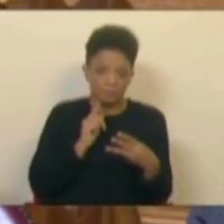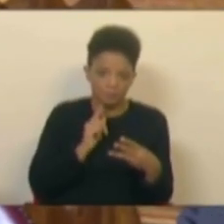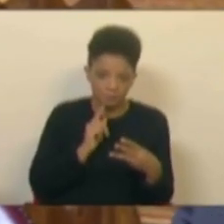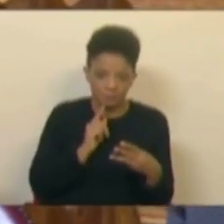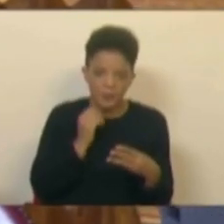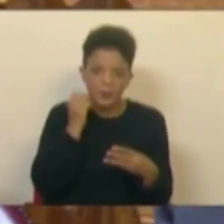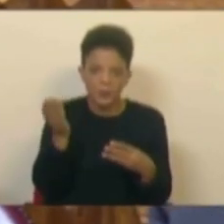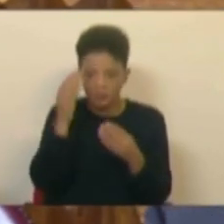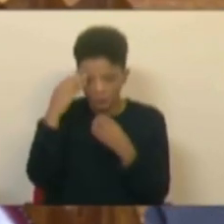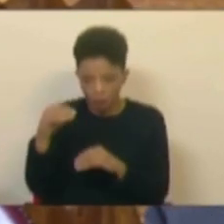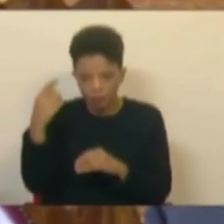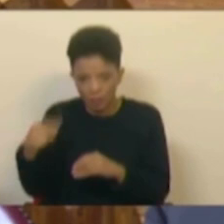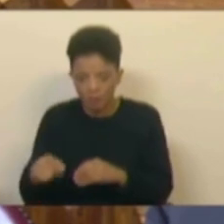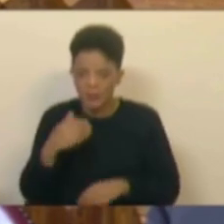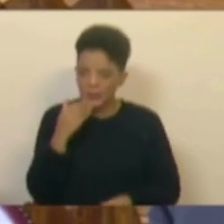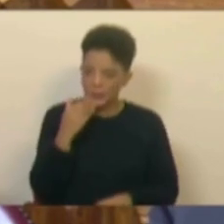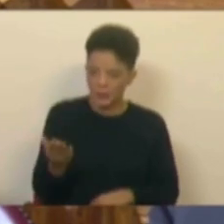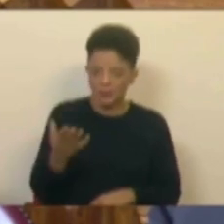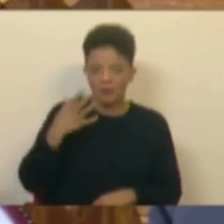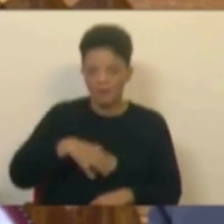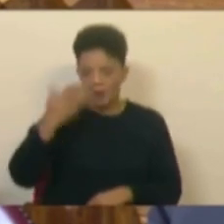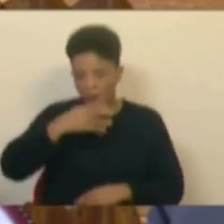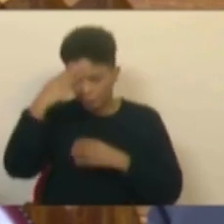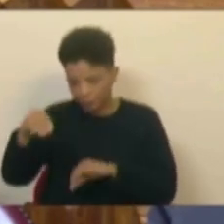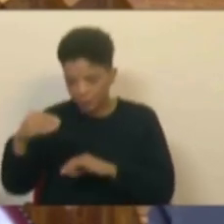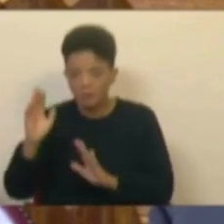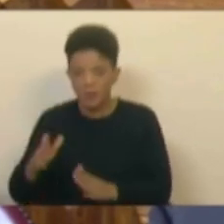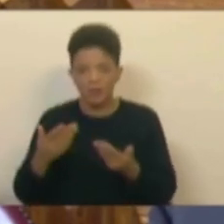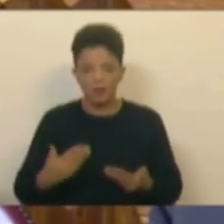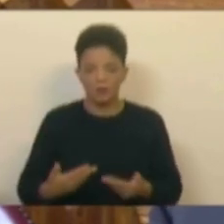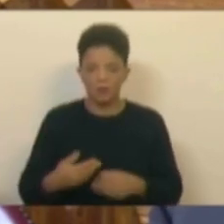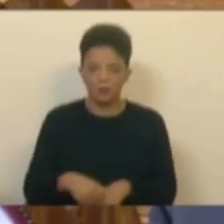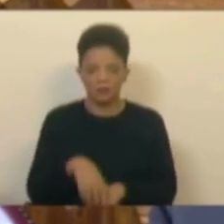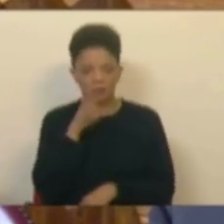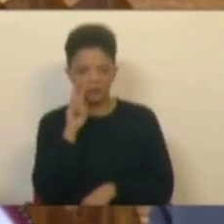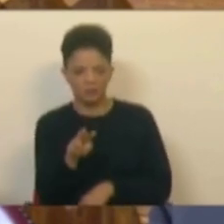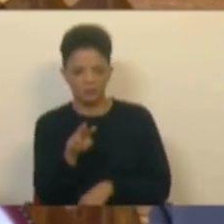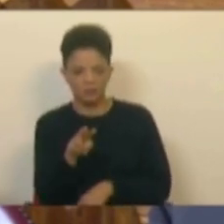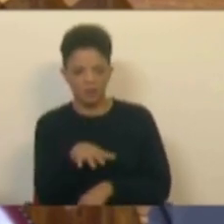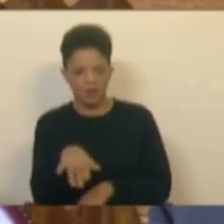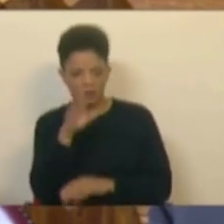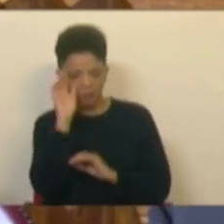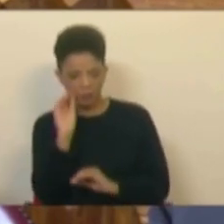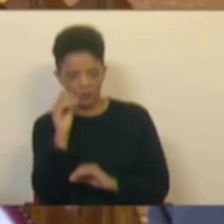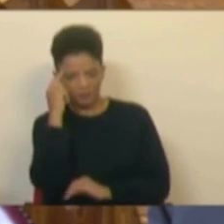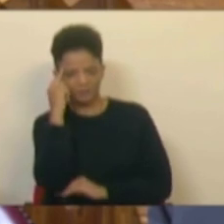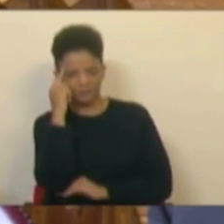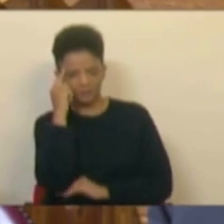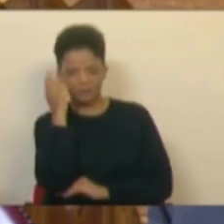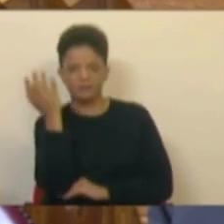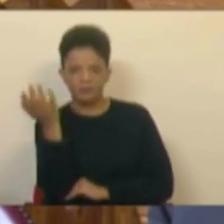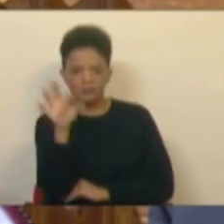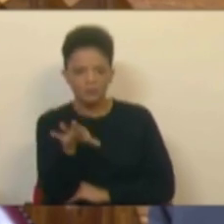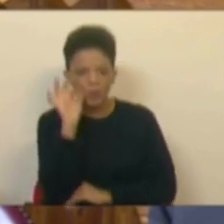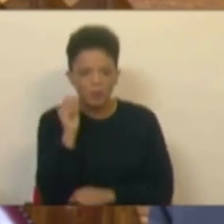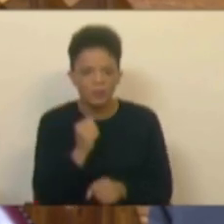vocação de ensino, que tenha talento e que queira ir dar aulas e que esteja neste momento a ver o que se passa na área da educação. E a escolher